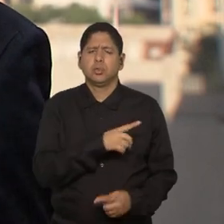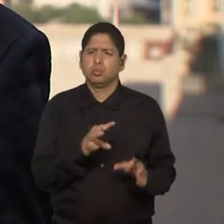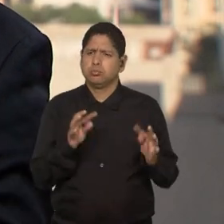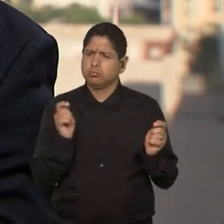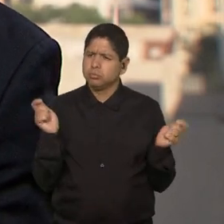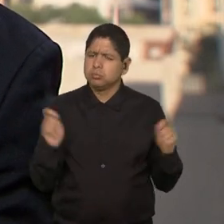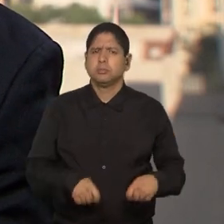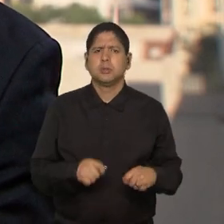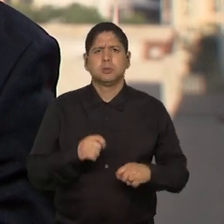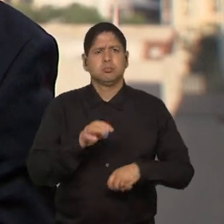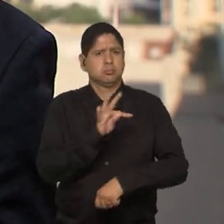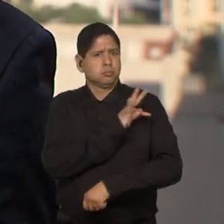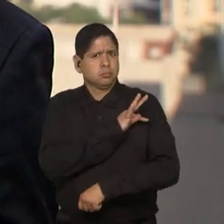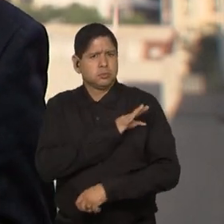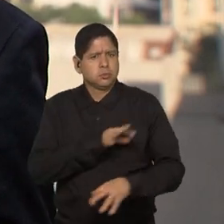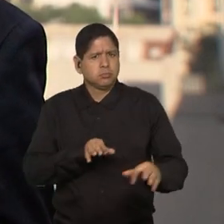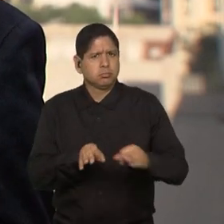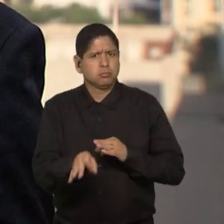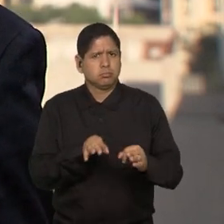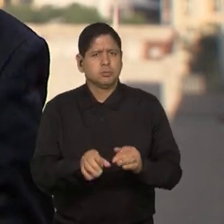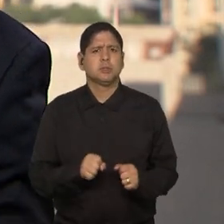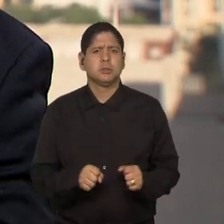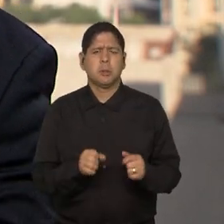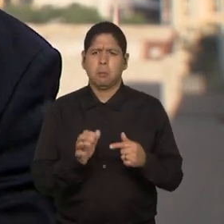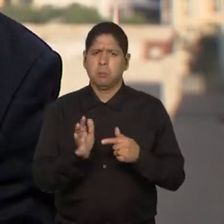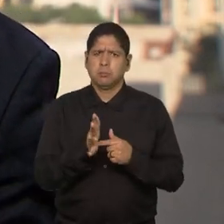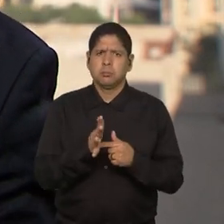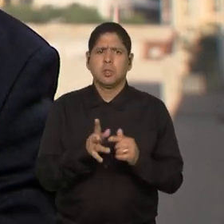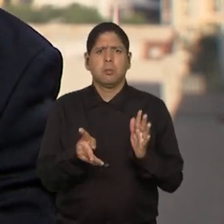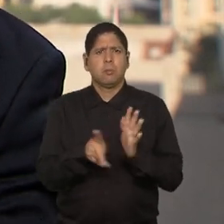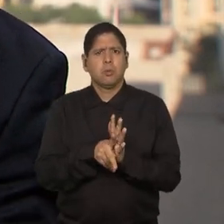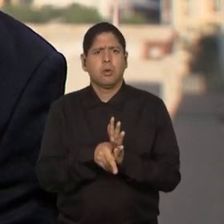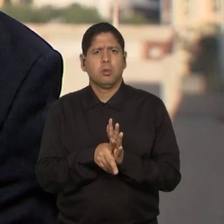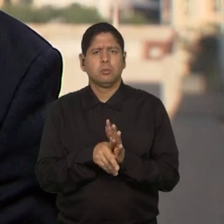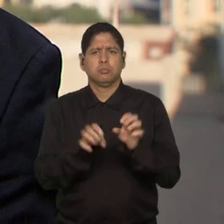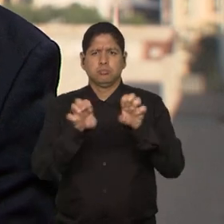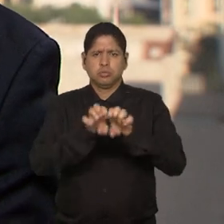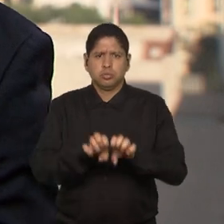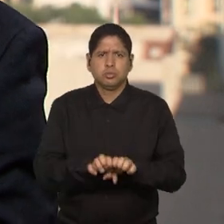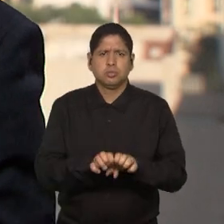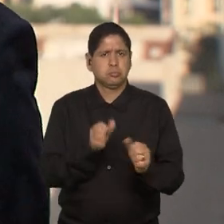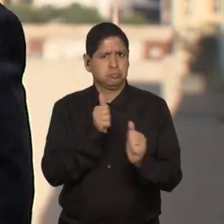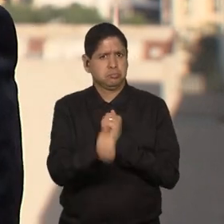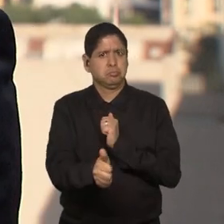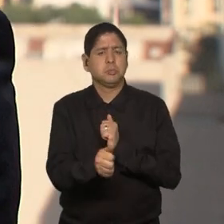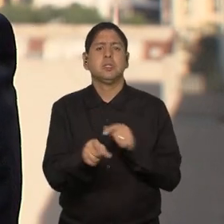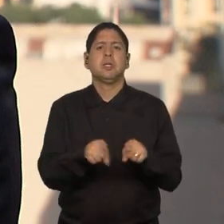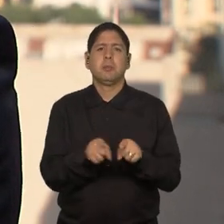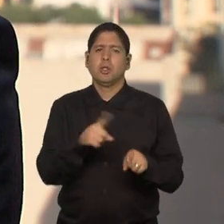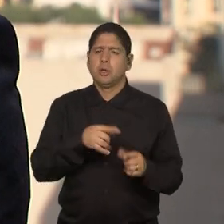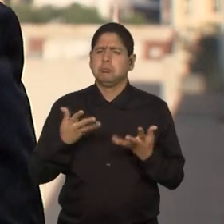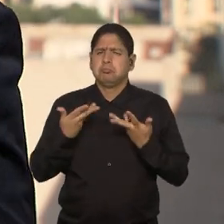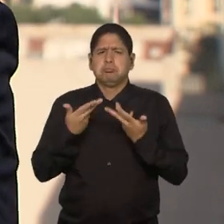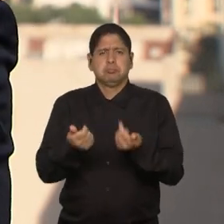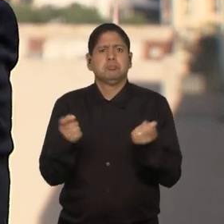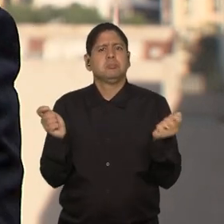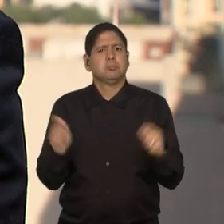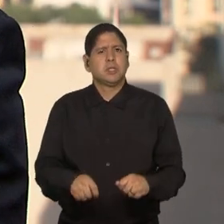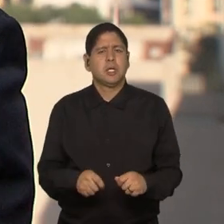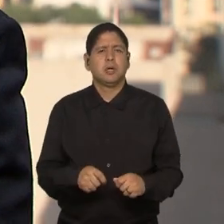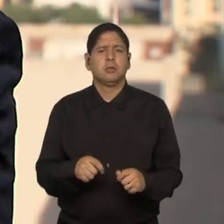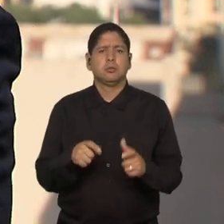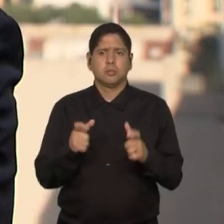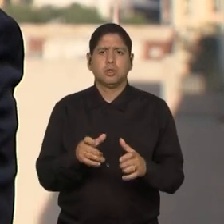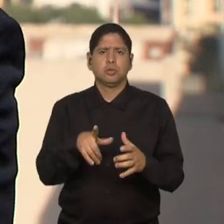capacidade técnica, todo o maquinário desportivo de infraestrutura, e acho que as nossas chances são ótimas, seja para